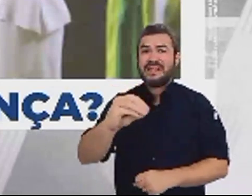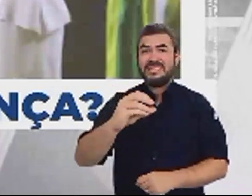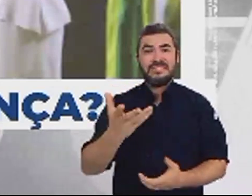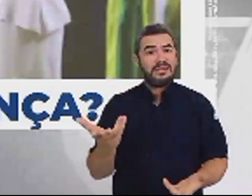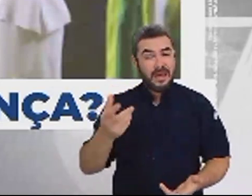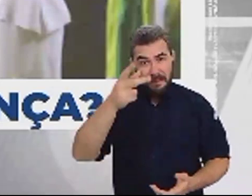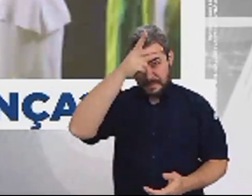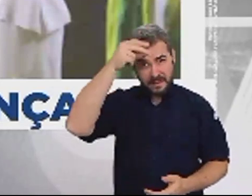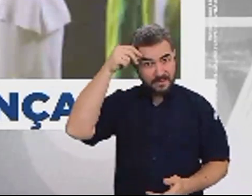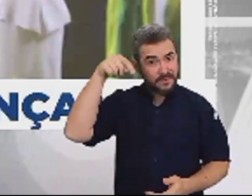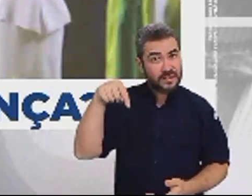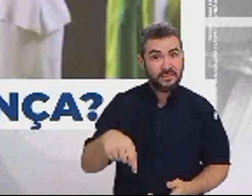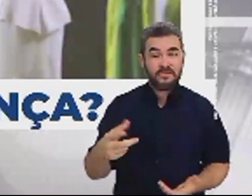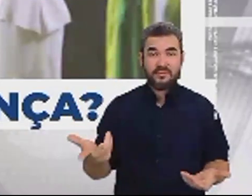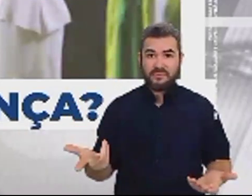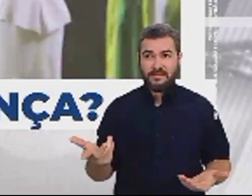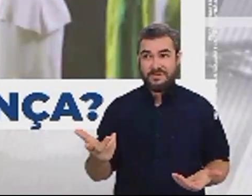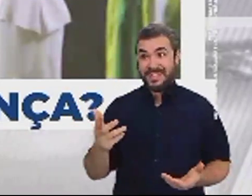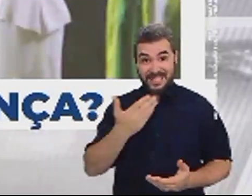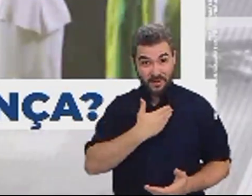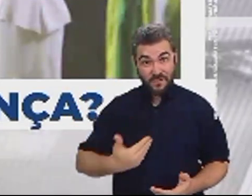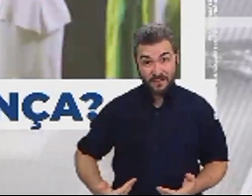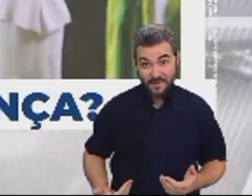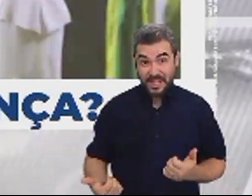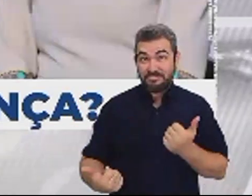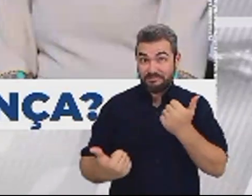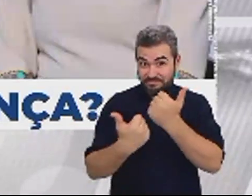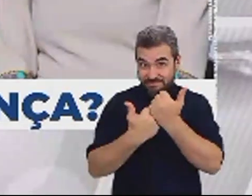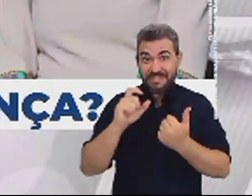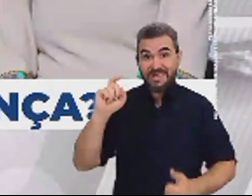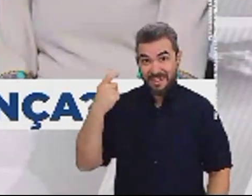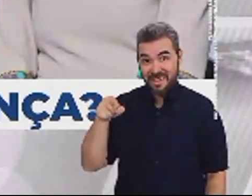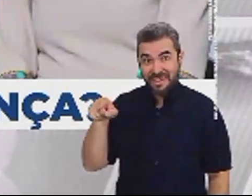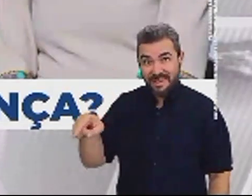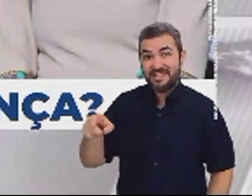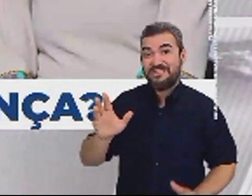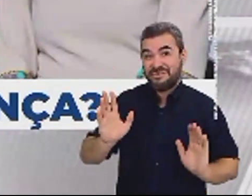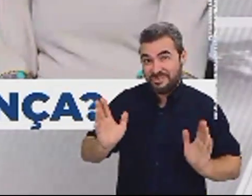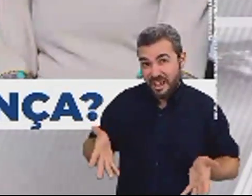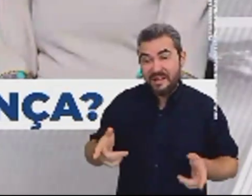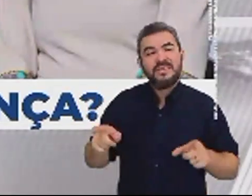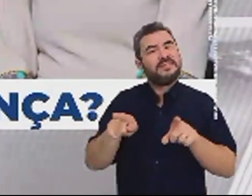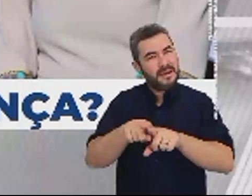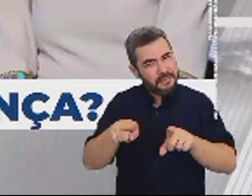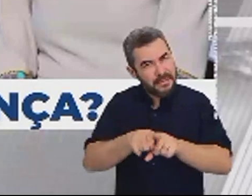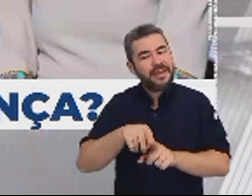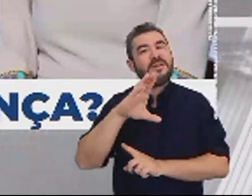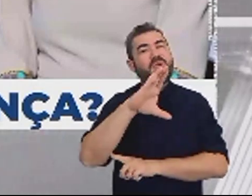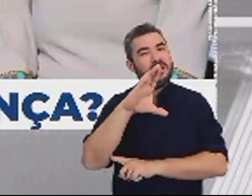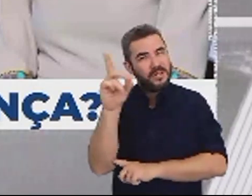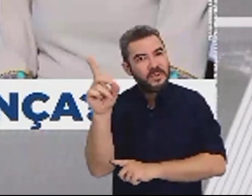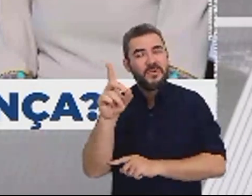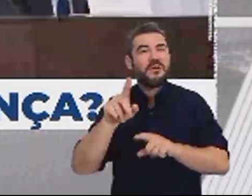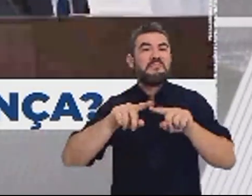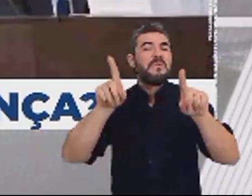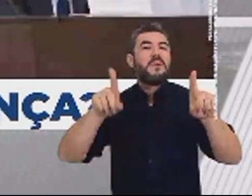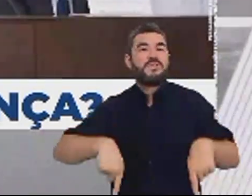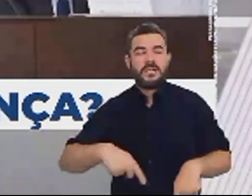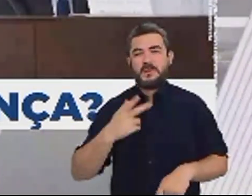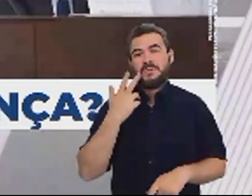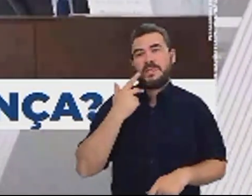estado E logo a candidata Isolda que foi vice-governadora e coordenadora do Ceará